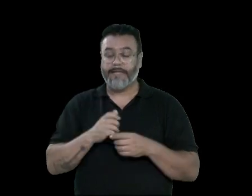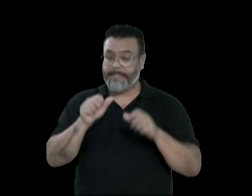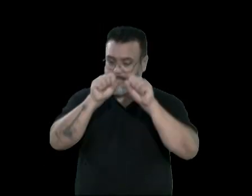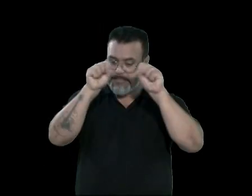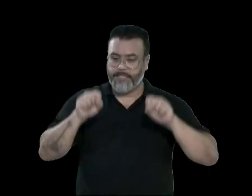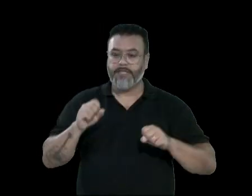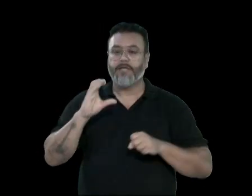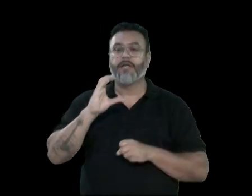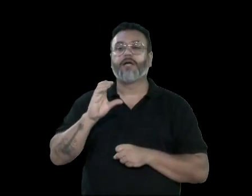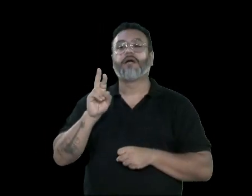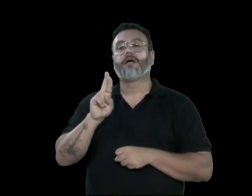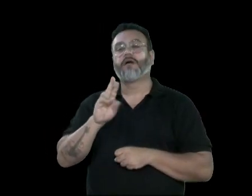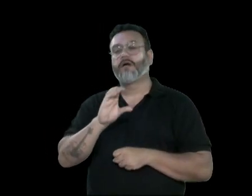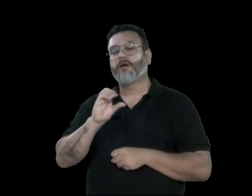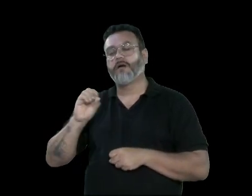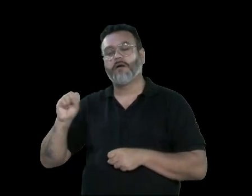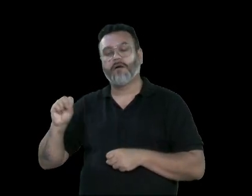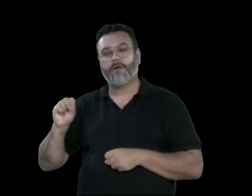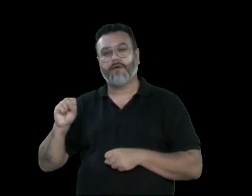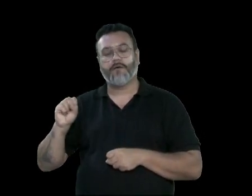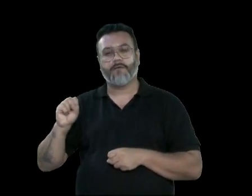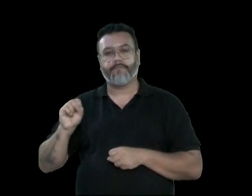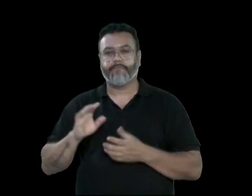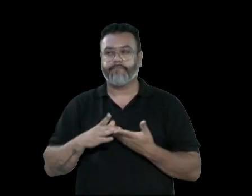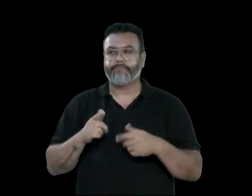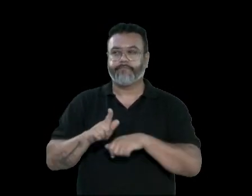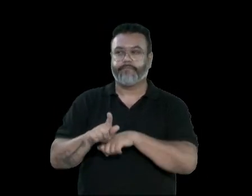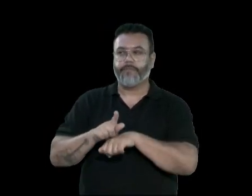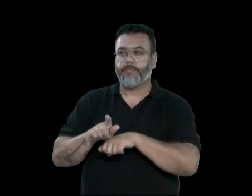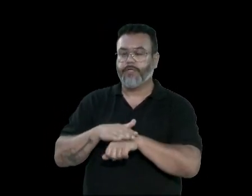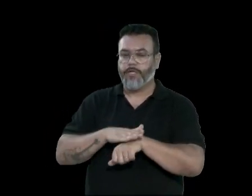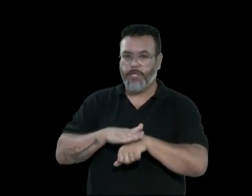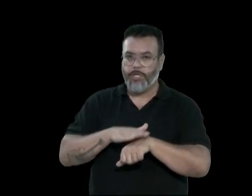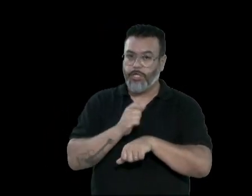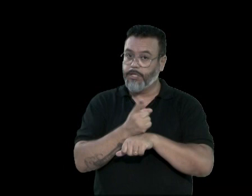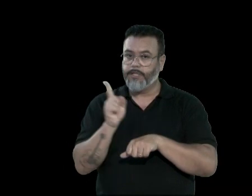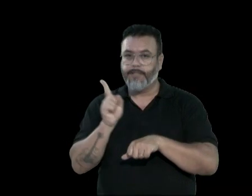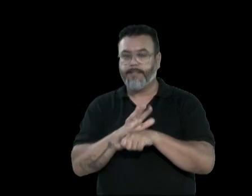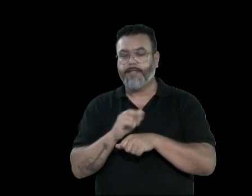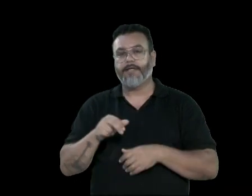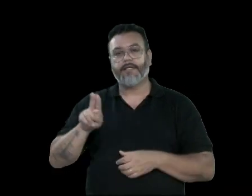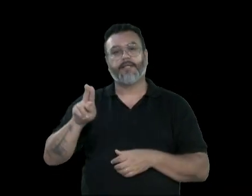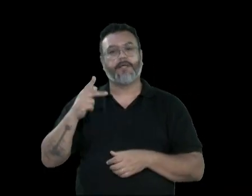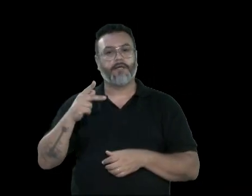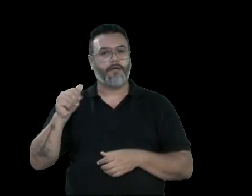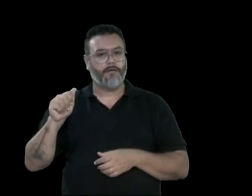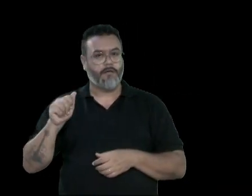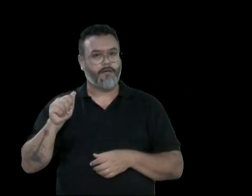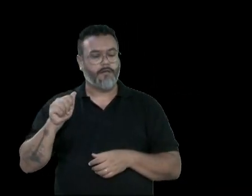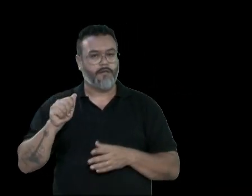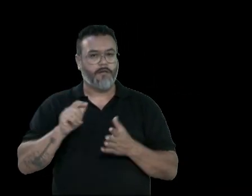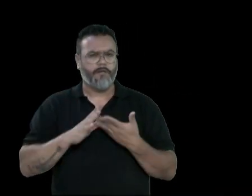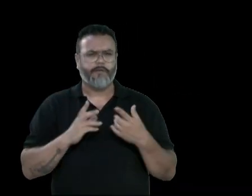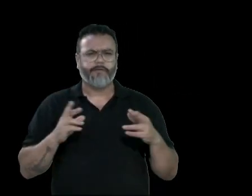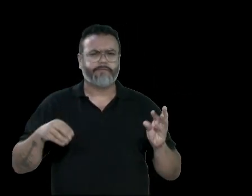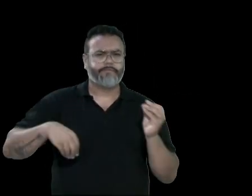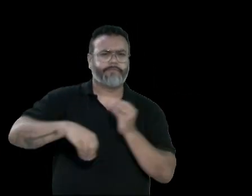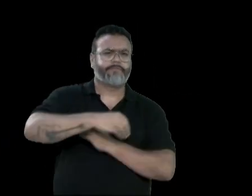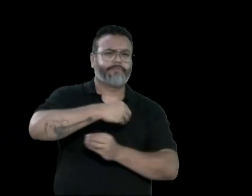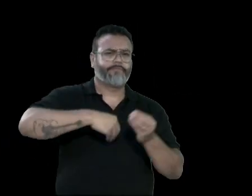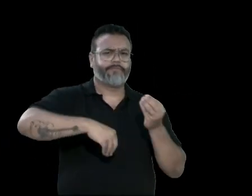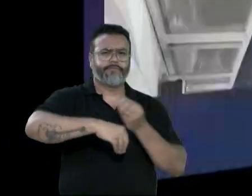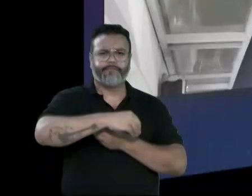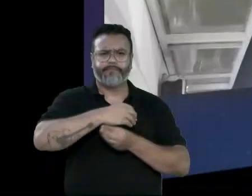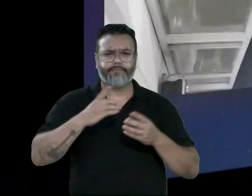como eu falei, com a gestora lá da UPA San Marino. Essa questão do fluxo de atendimento,